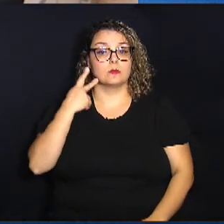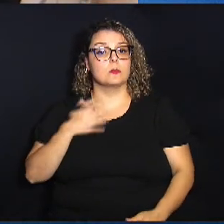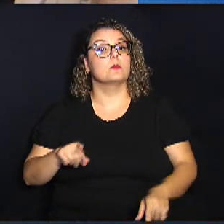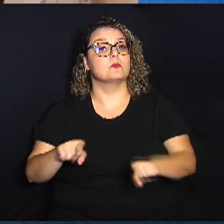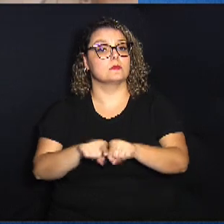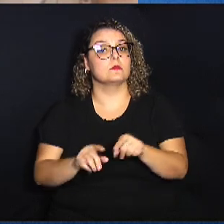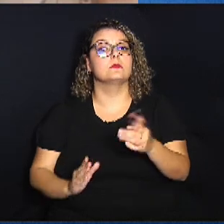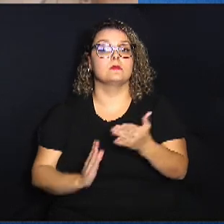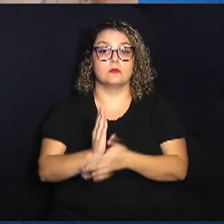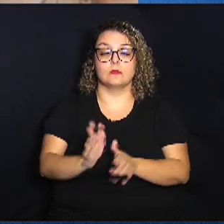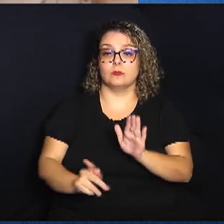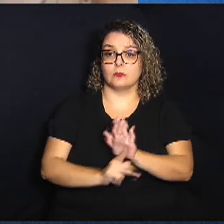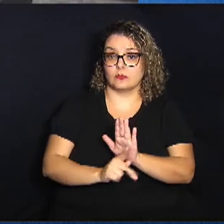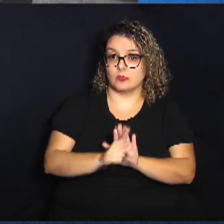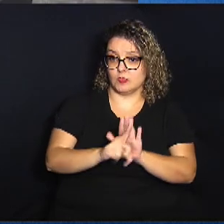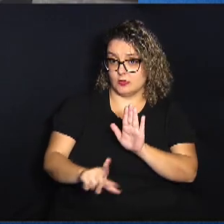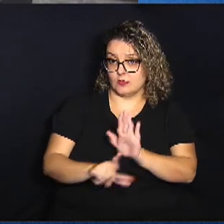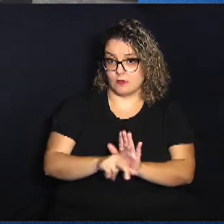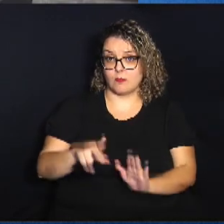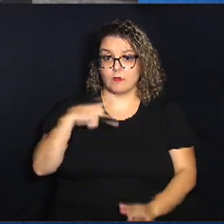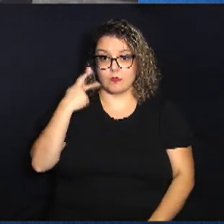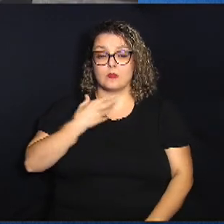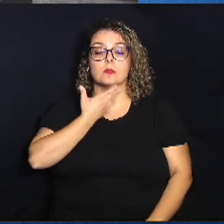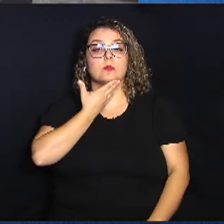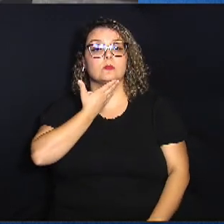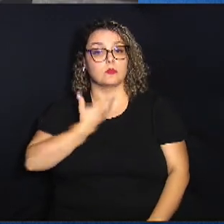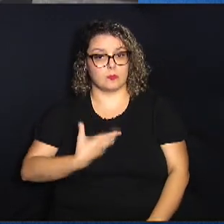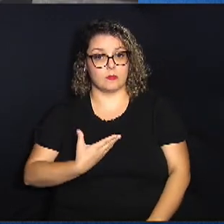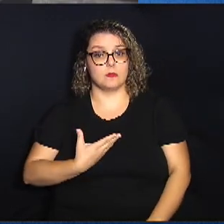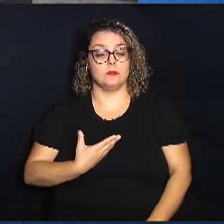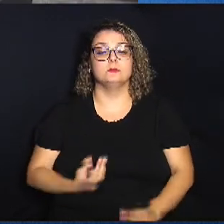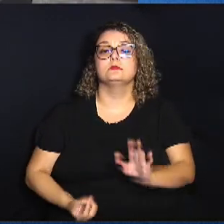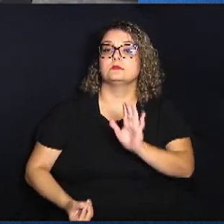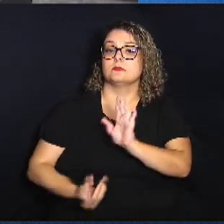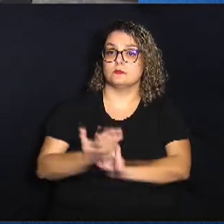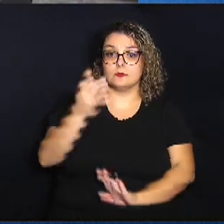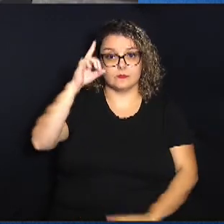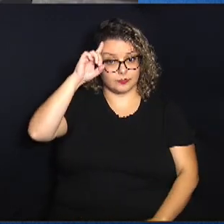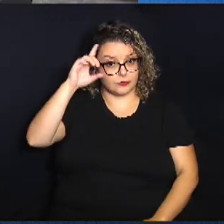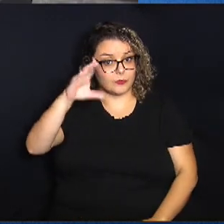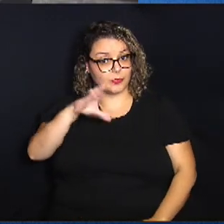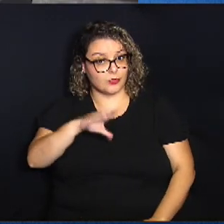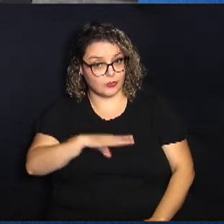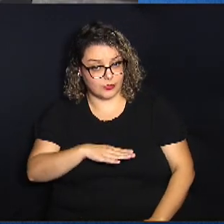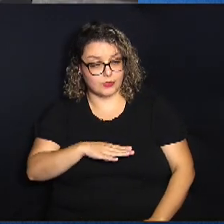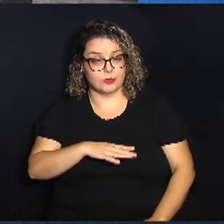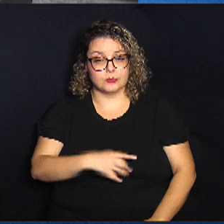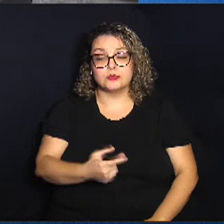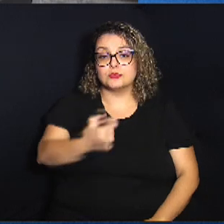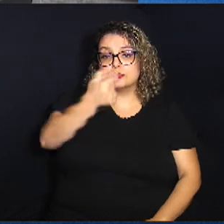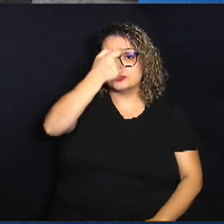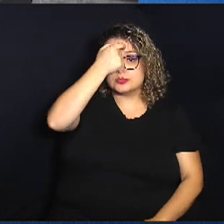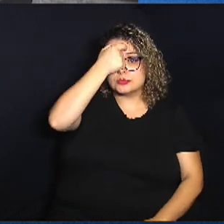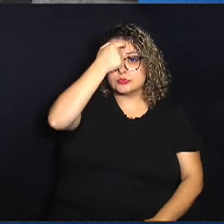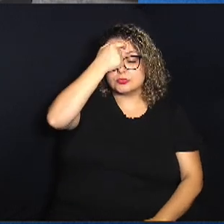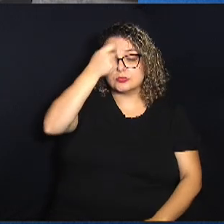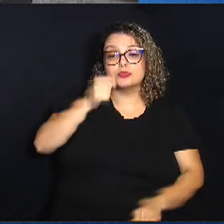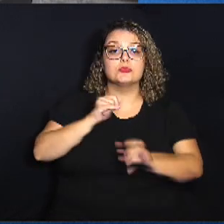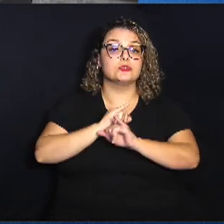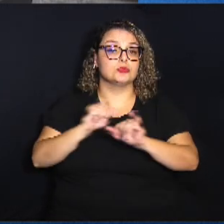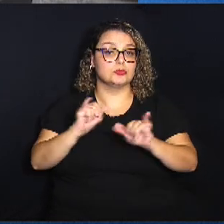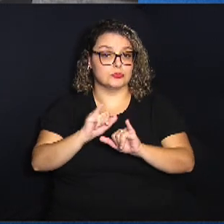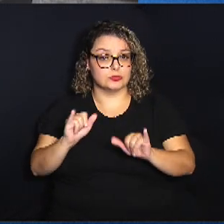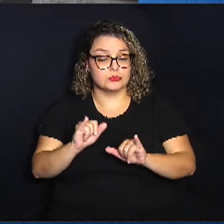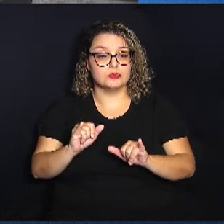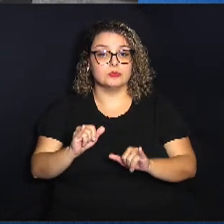aprovam o projeto de lei do vereador Carmo Luiz, que institui o Dia Municipal de Conscientização e Divulgação